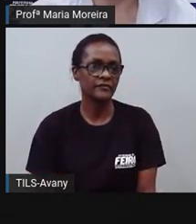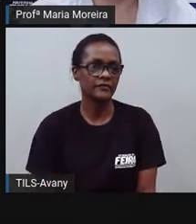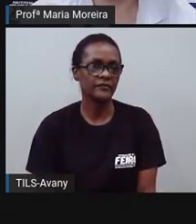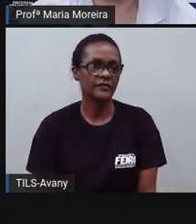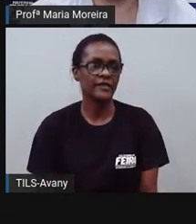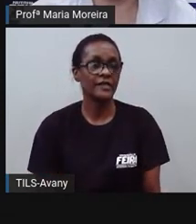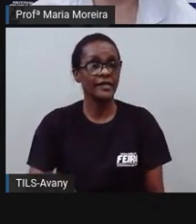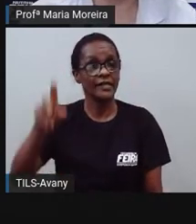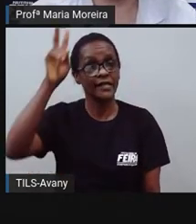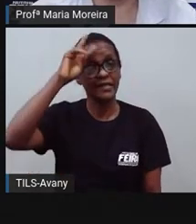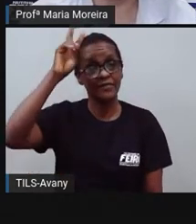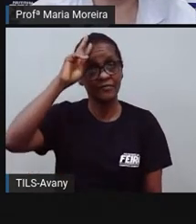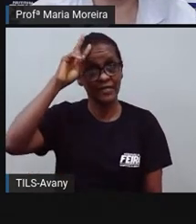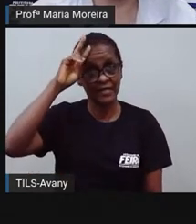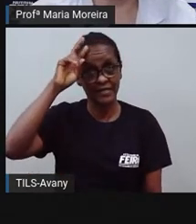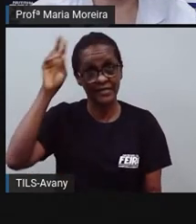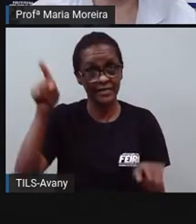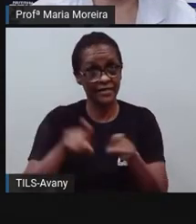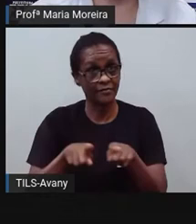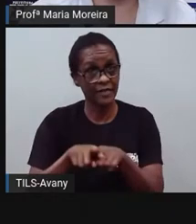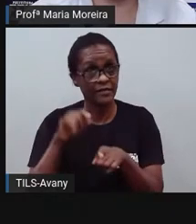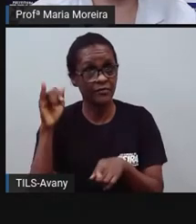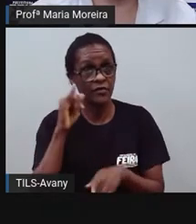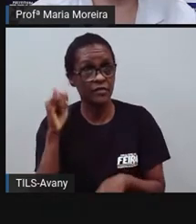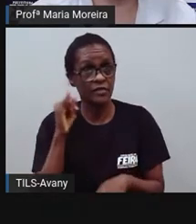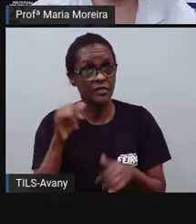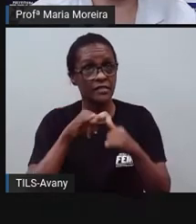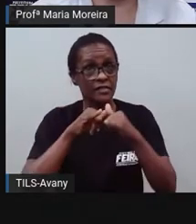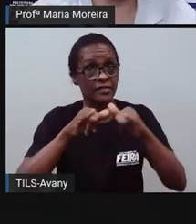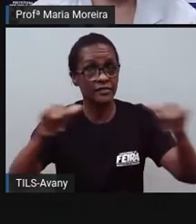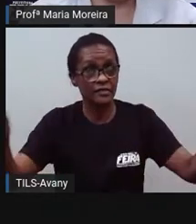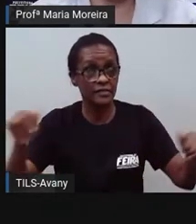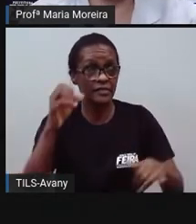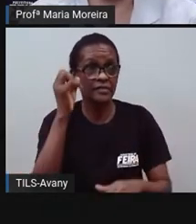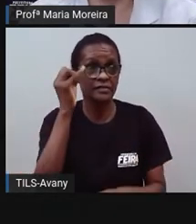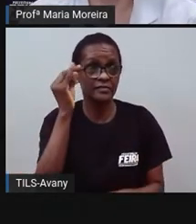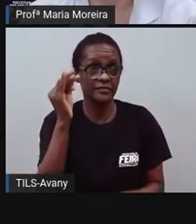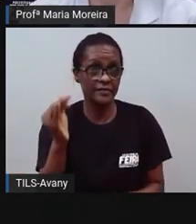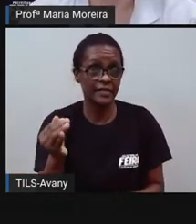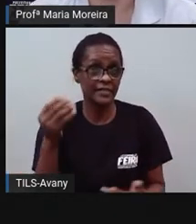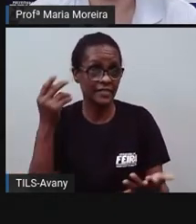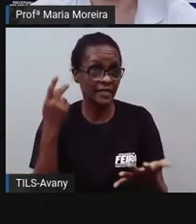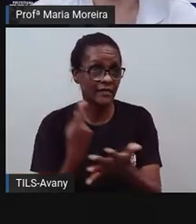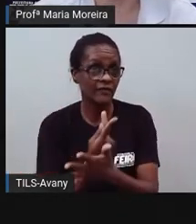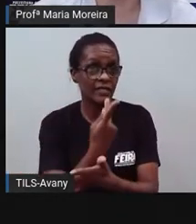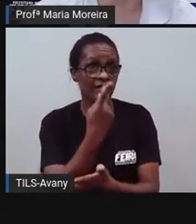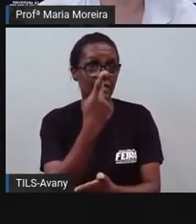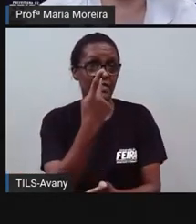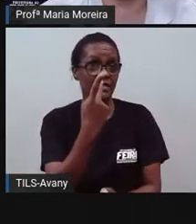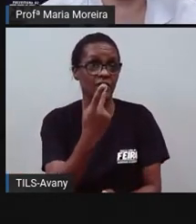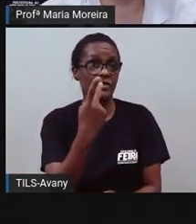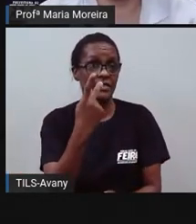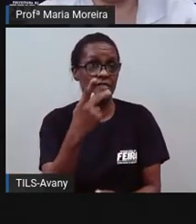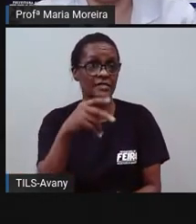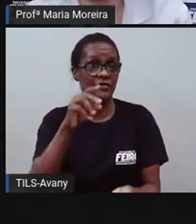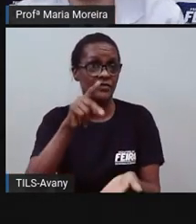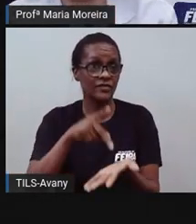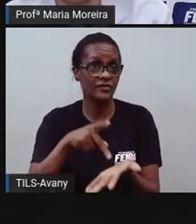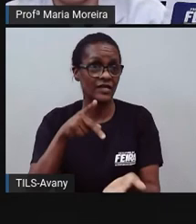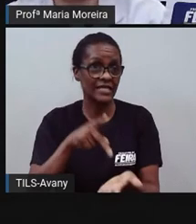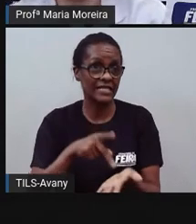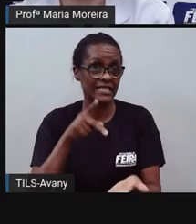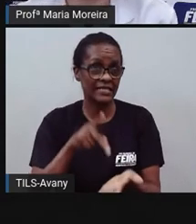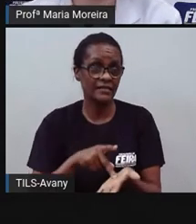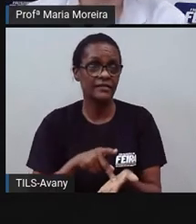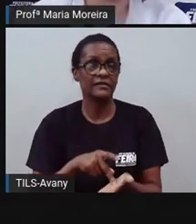um tema atual de modo inteiramente o quê? Informativo. Enquanto a reportagem